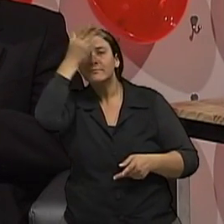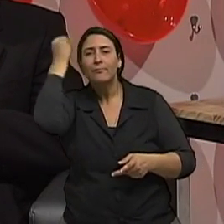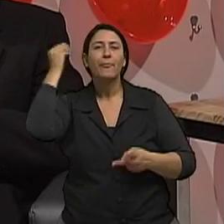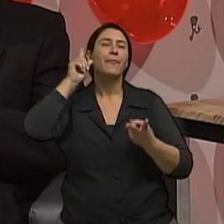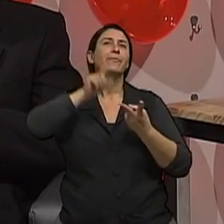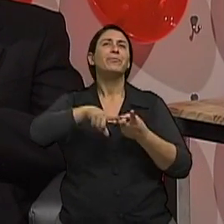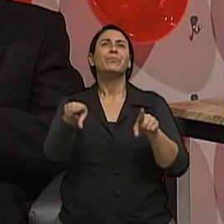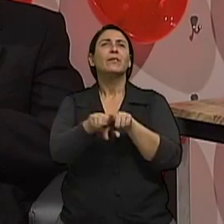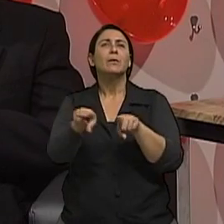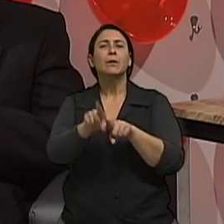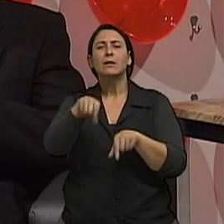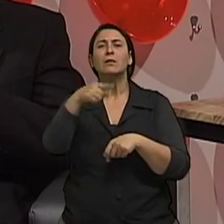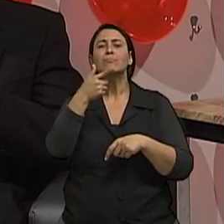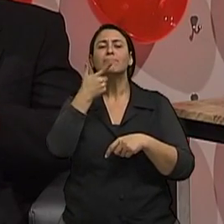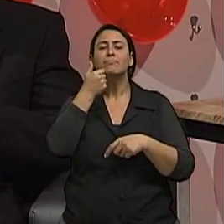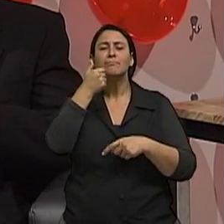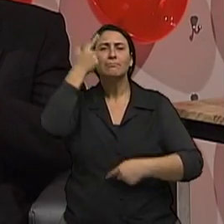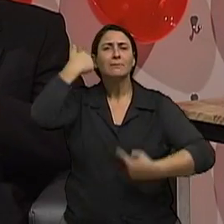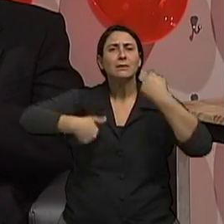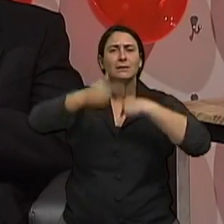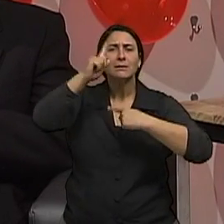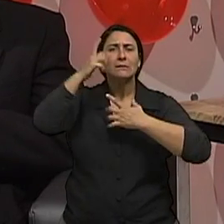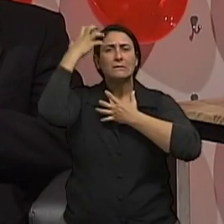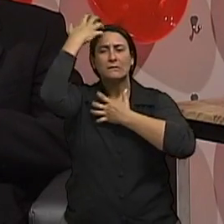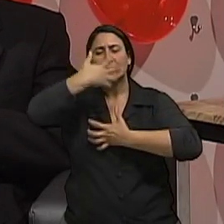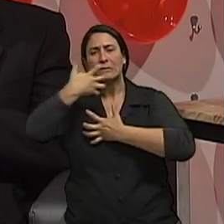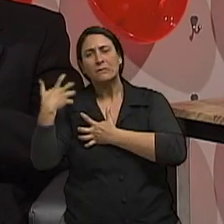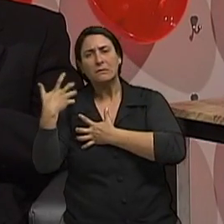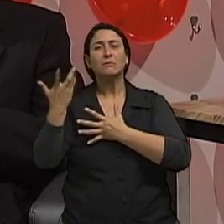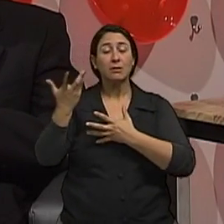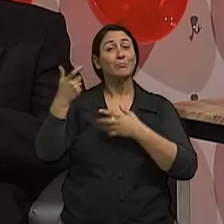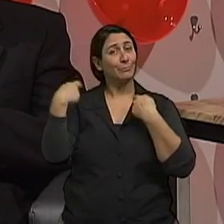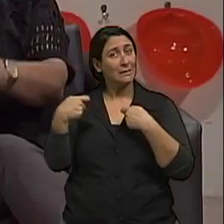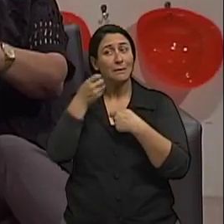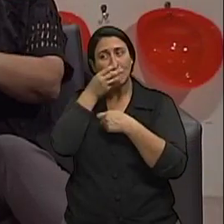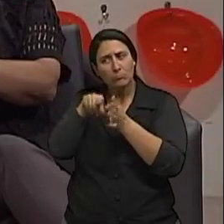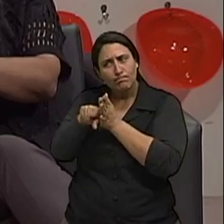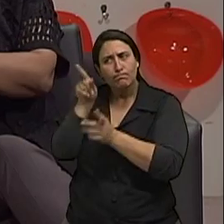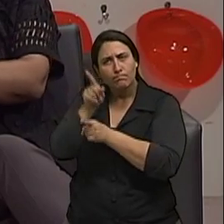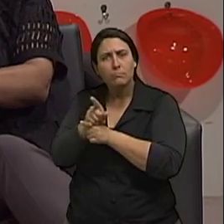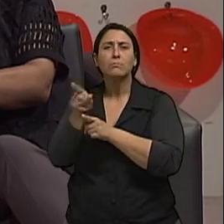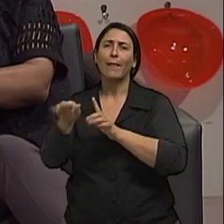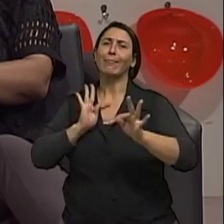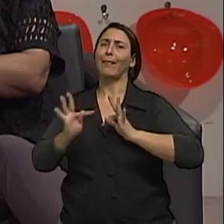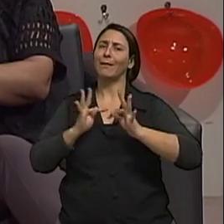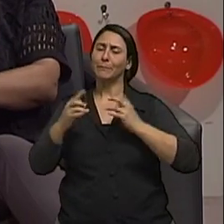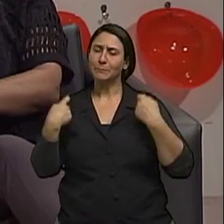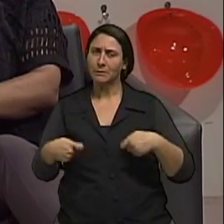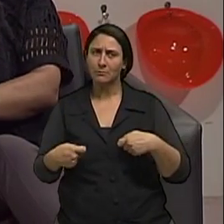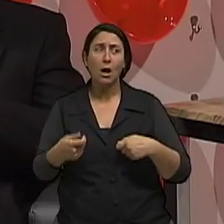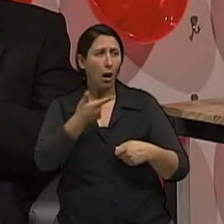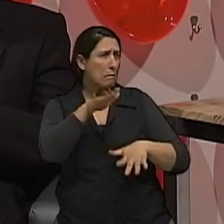tem características próprias e precisa ser bem diagnosticada e bem tratada. E aí, essa demência independe de gênero,